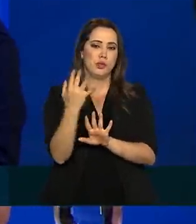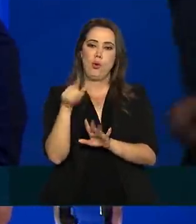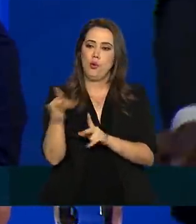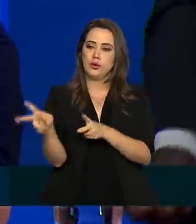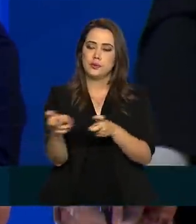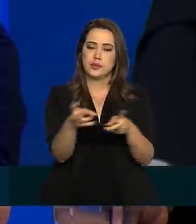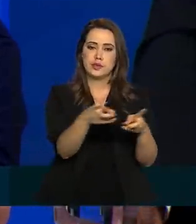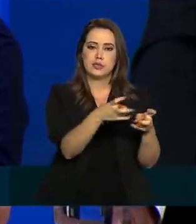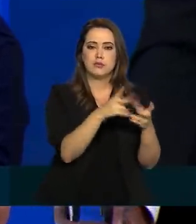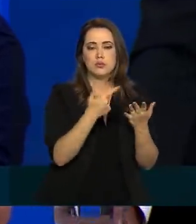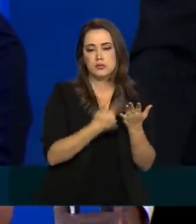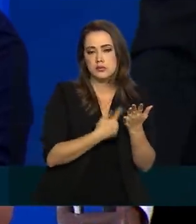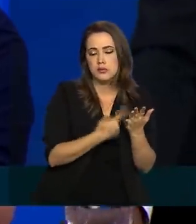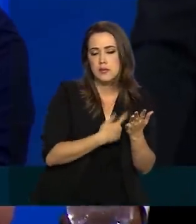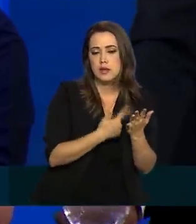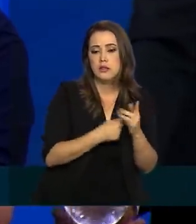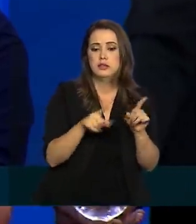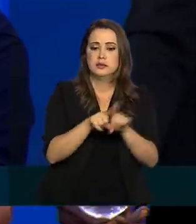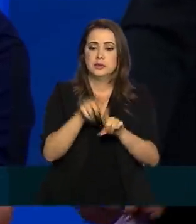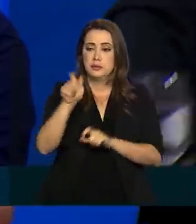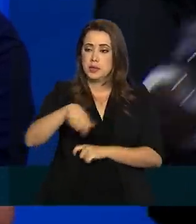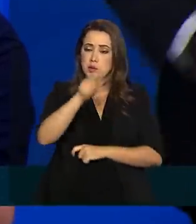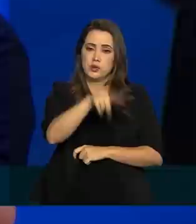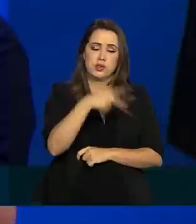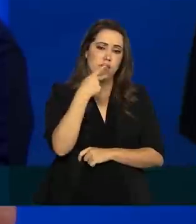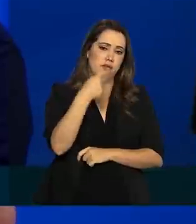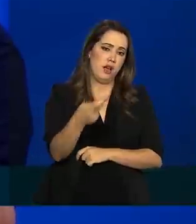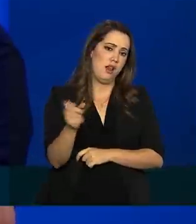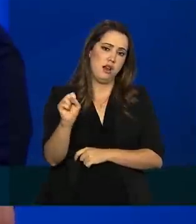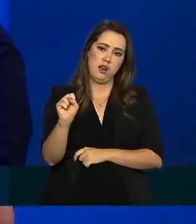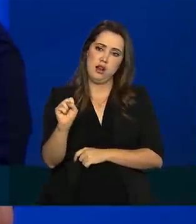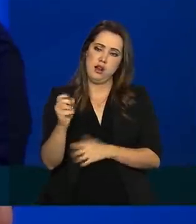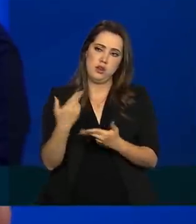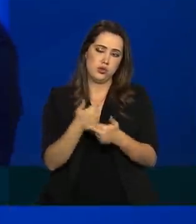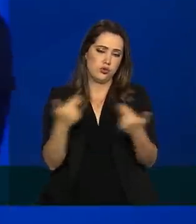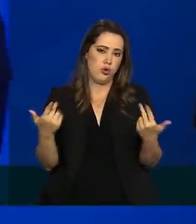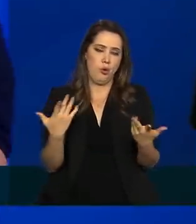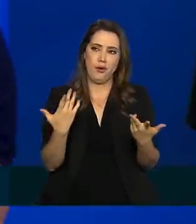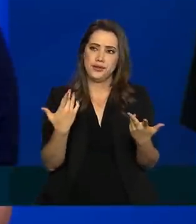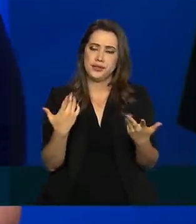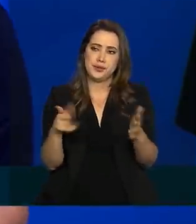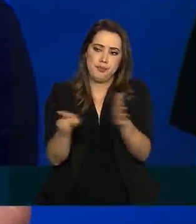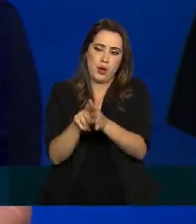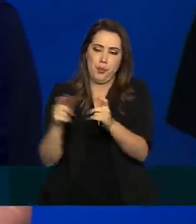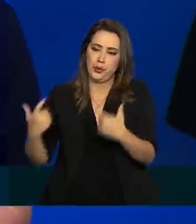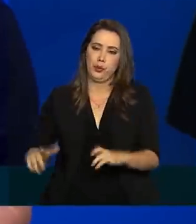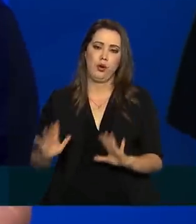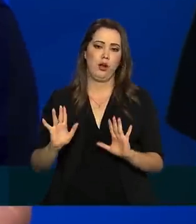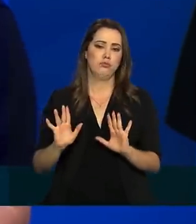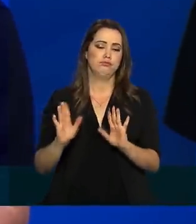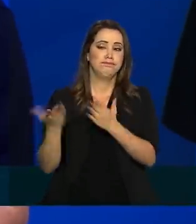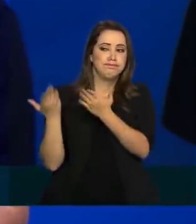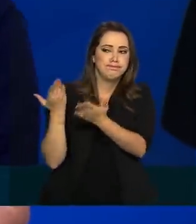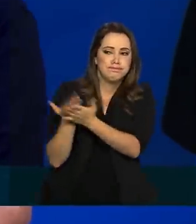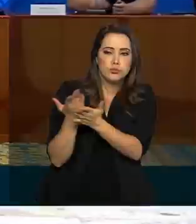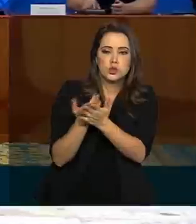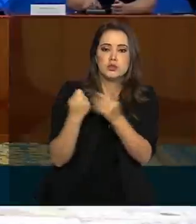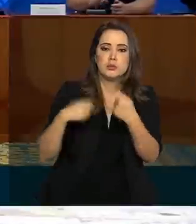percepções na literatura e inclusive tem gente que fala em algum componente aleatório nisso, depende de cada interpretação.